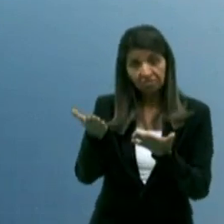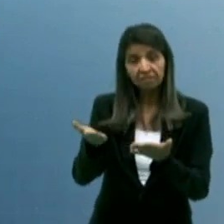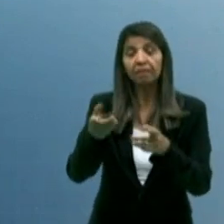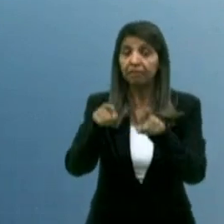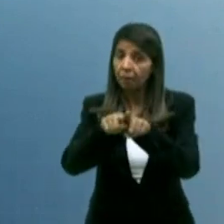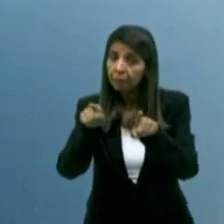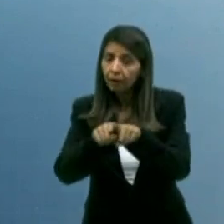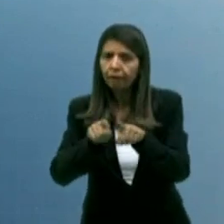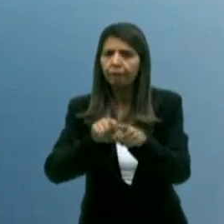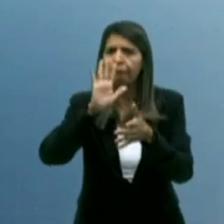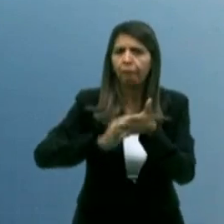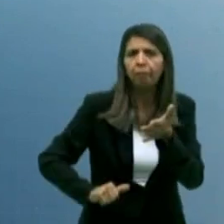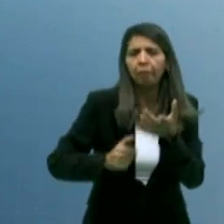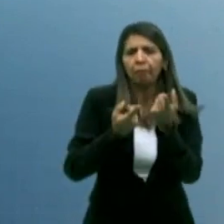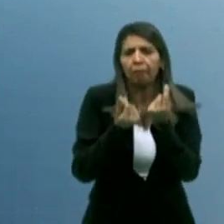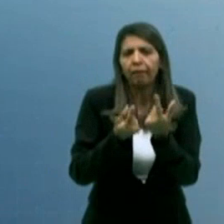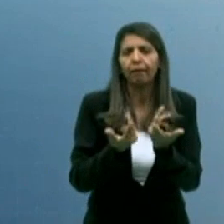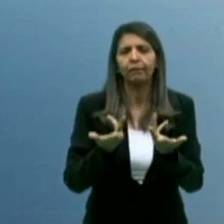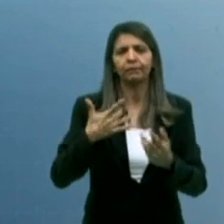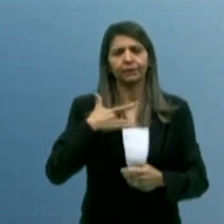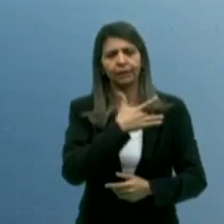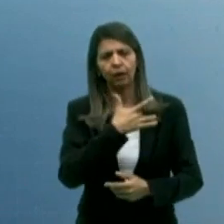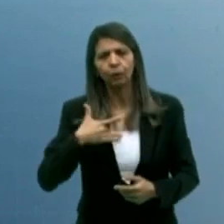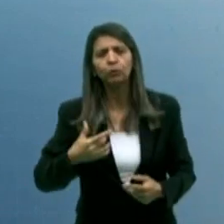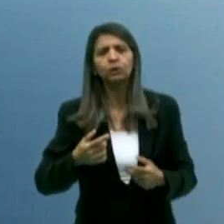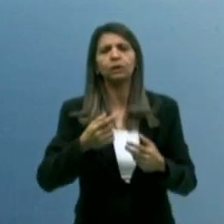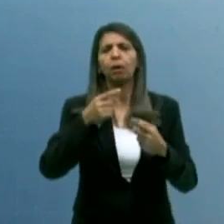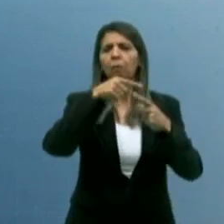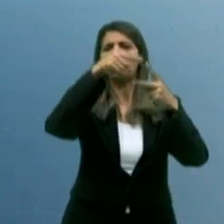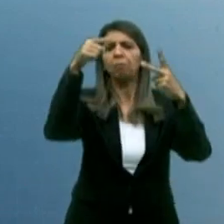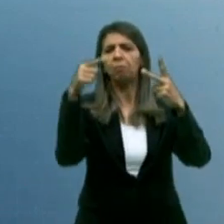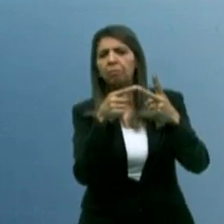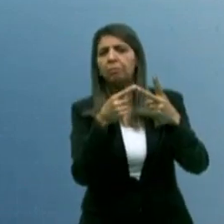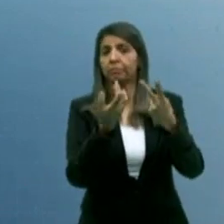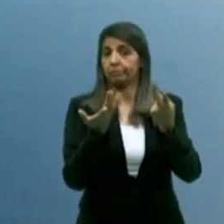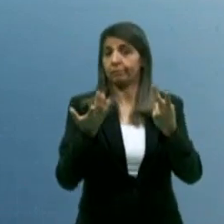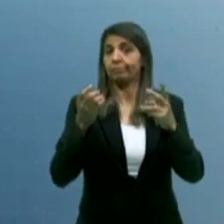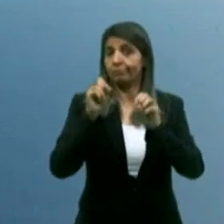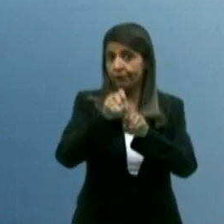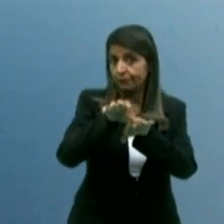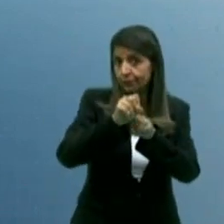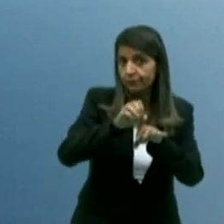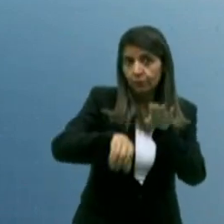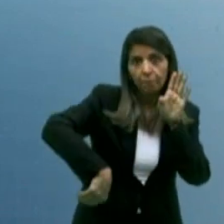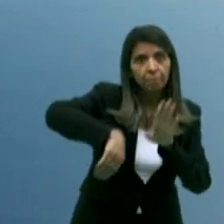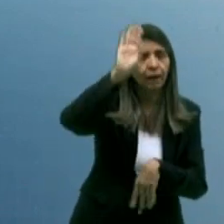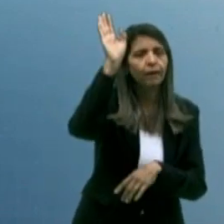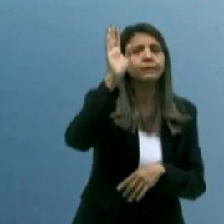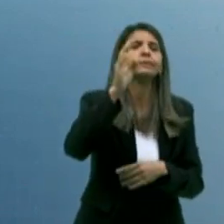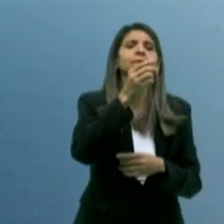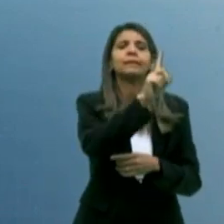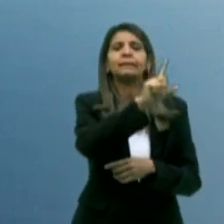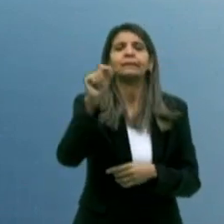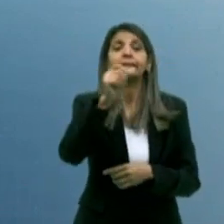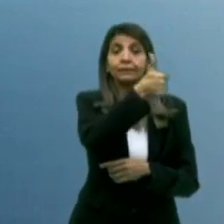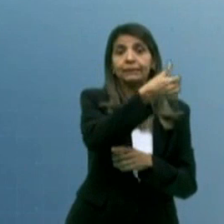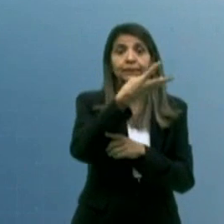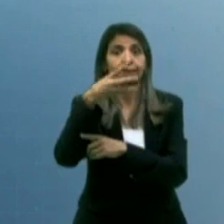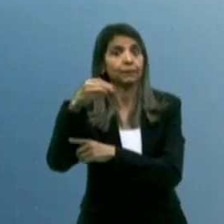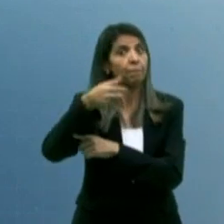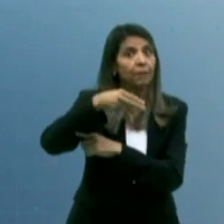do dinheiro da saúde, da educação, de saúde. Mais de 130 milhões foi desviado.